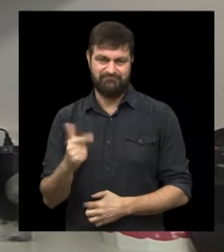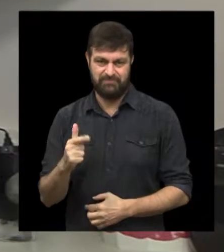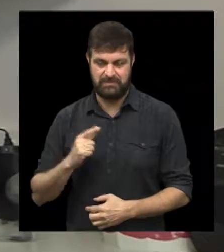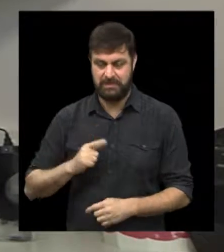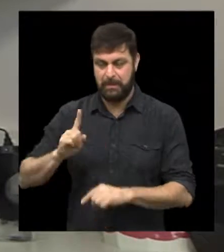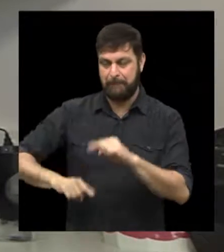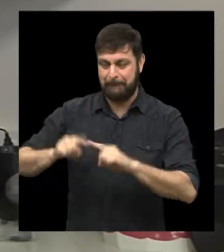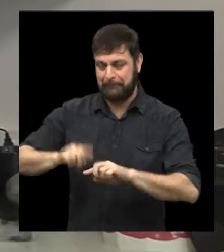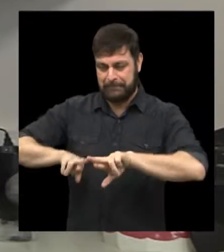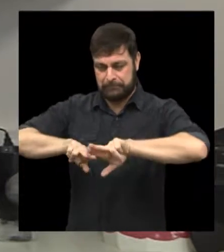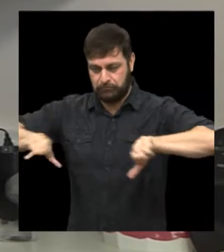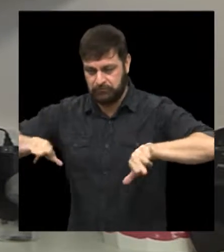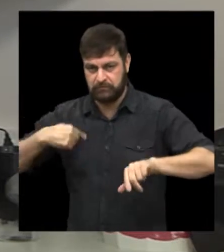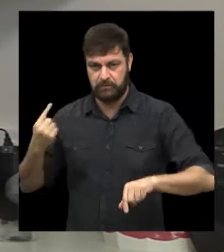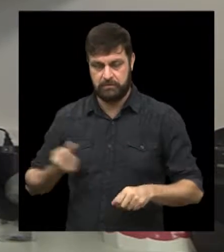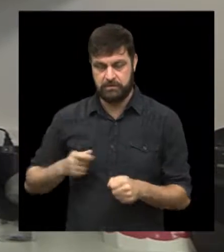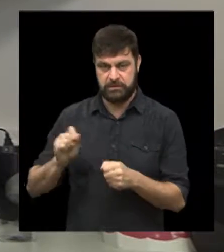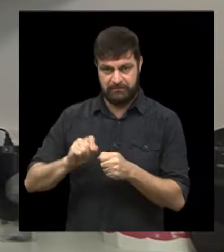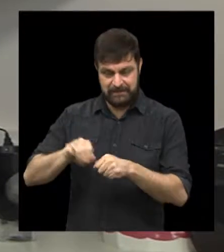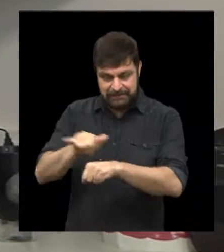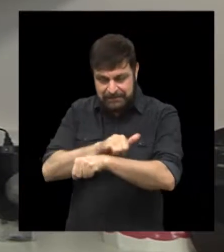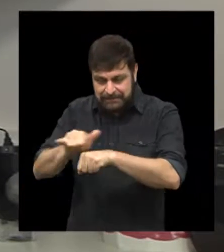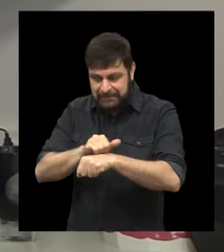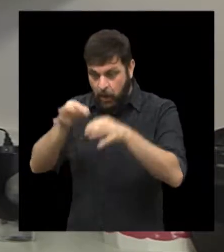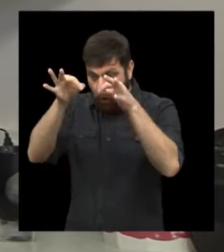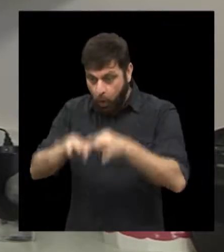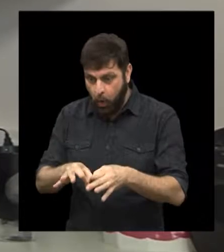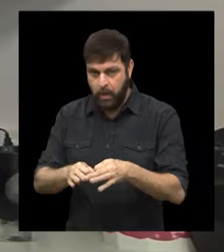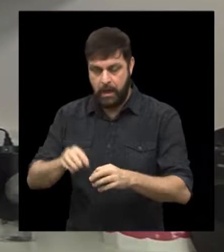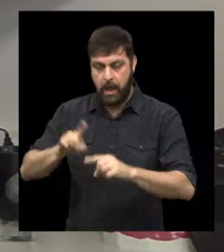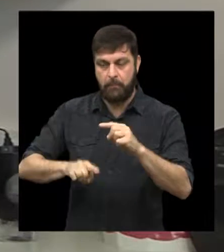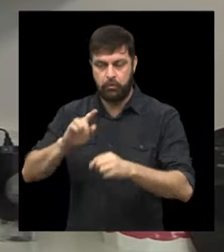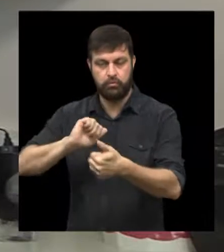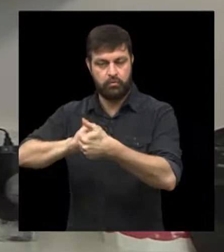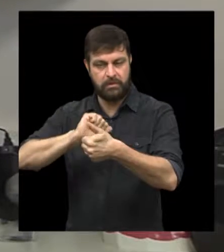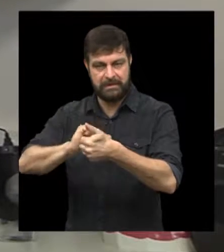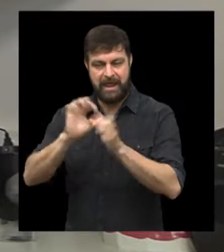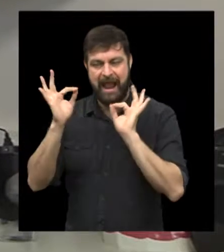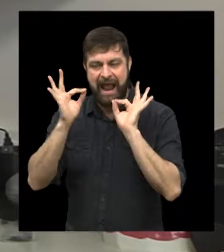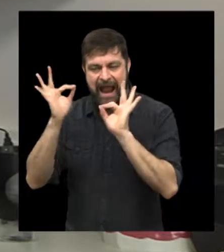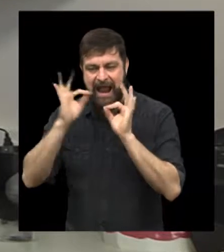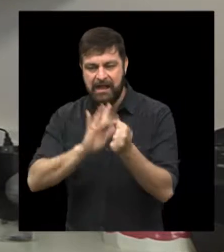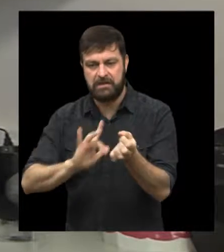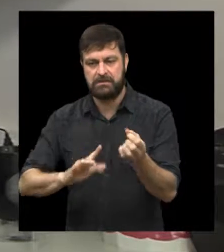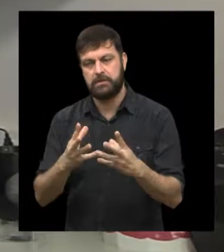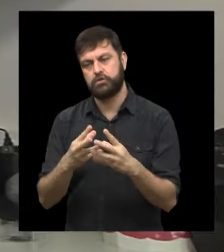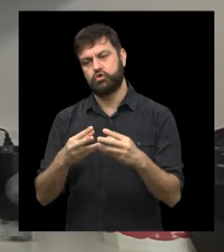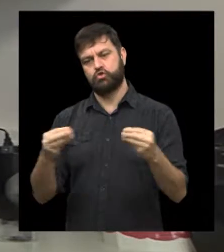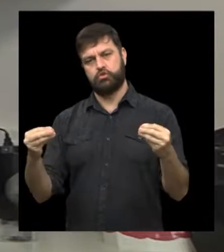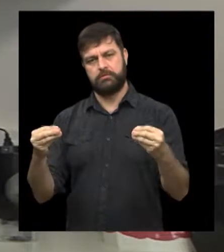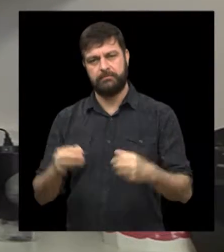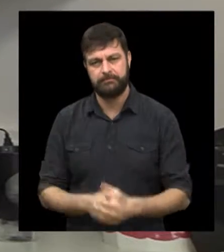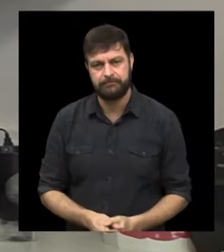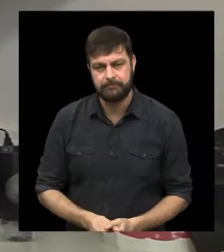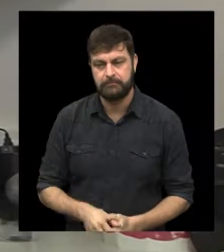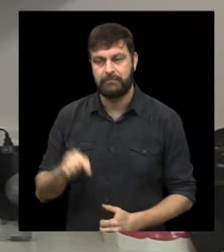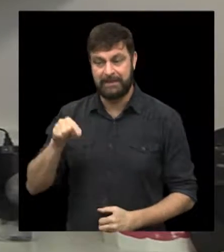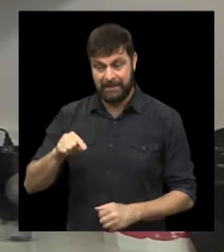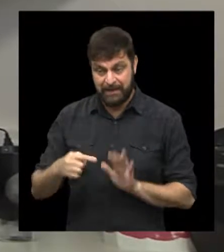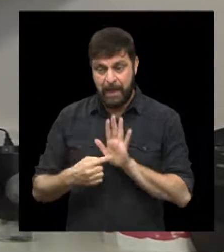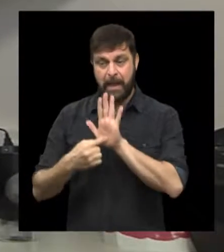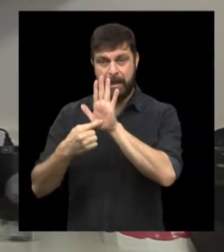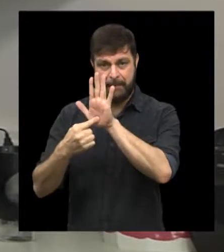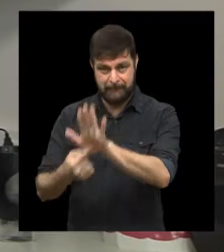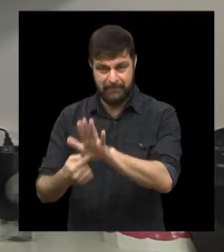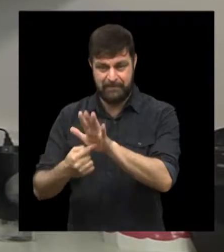com os produtos inadequados. Então, quando você associa a técnica correta com um produto de boa qualidade, esse sangramento desaparece em poucos dias. E ele é o